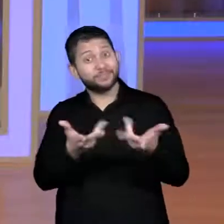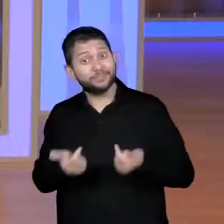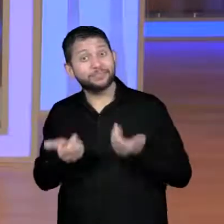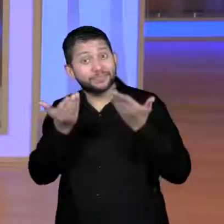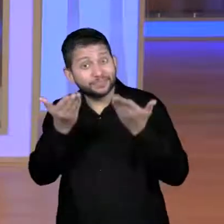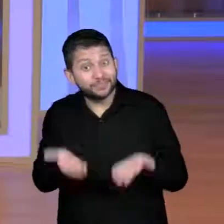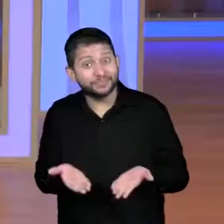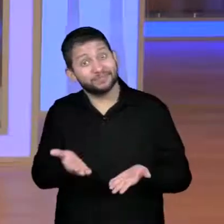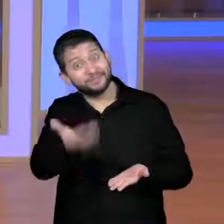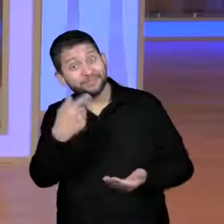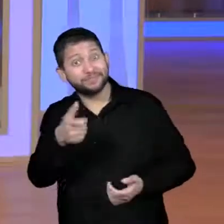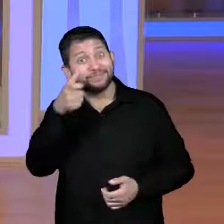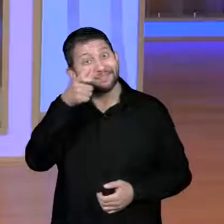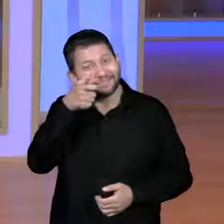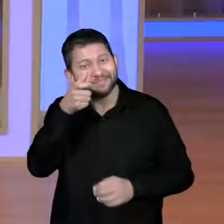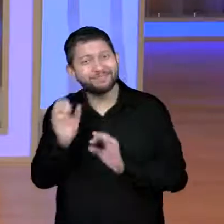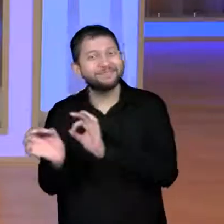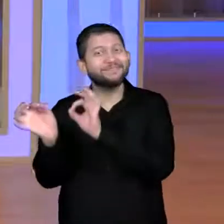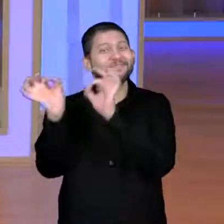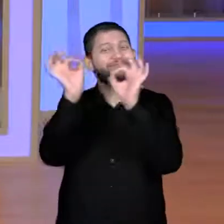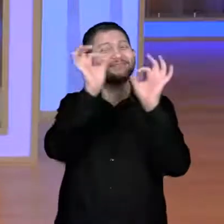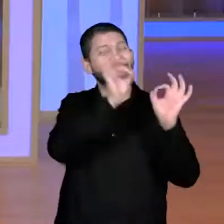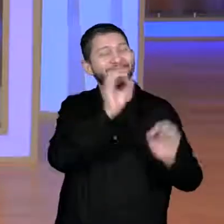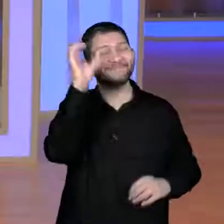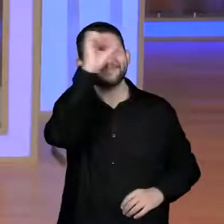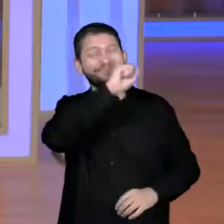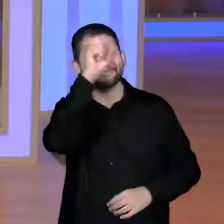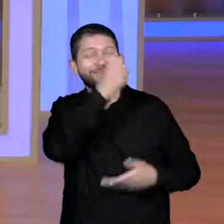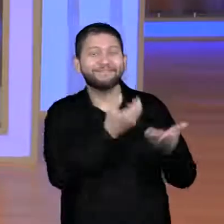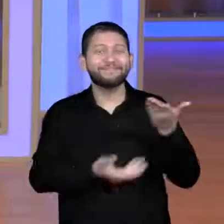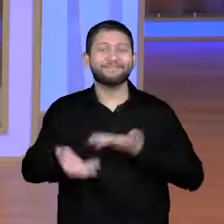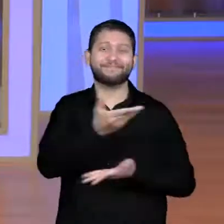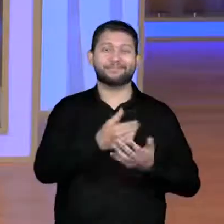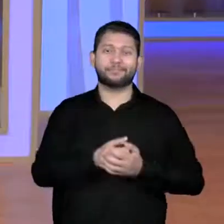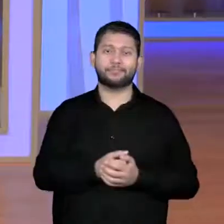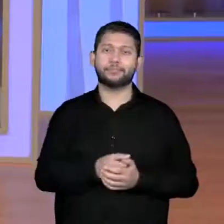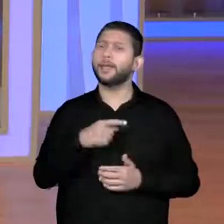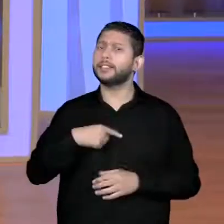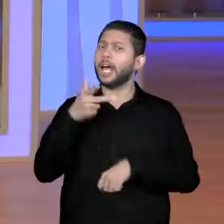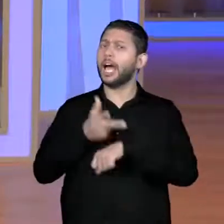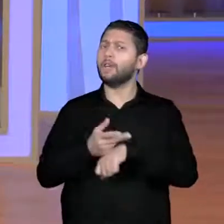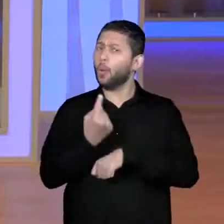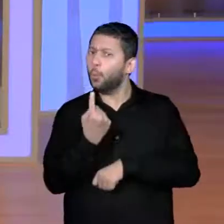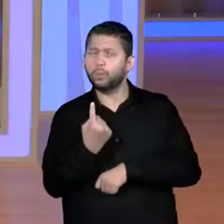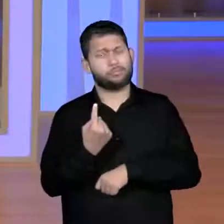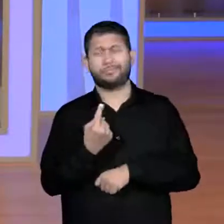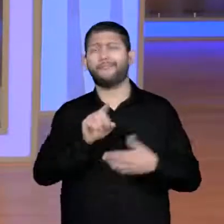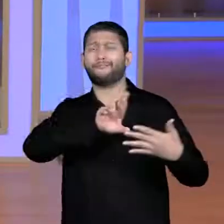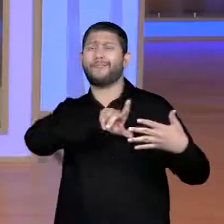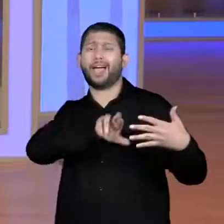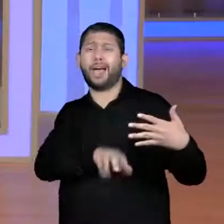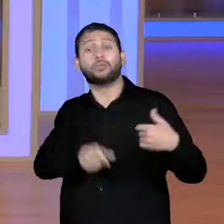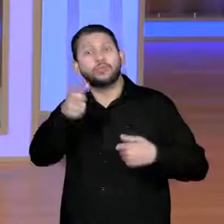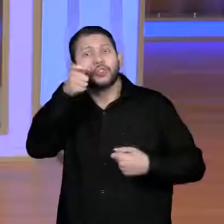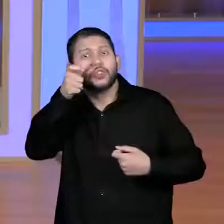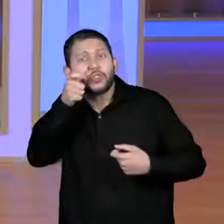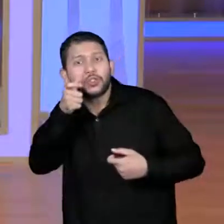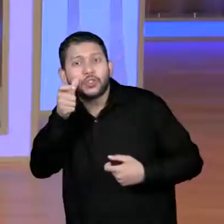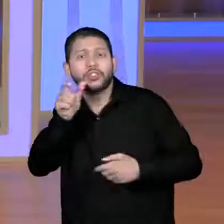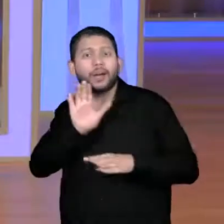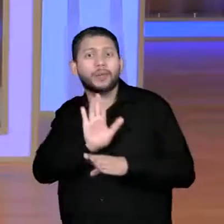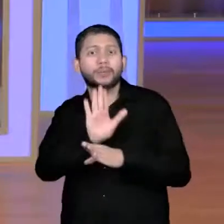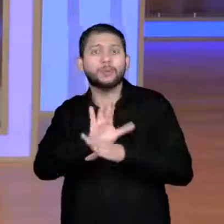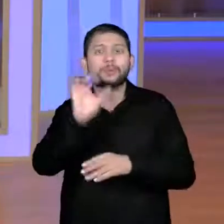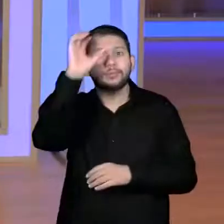a assistir esse vídeo do início ao fim e procurar outros vídeos aqui no repositório também. Tenho certeza que vão ajudar